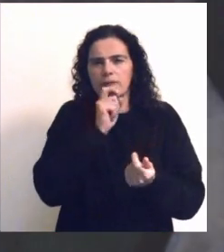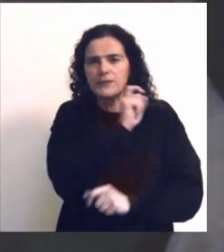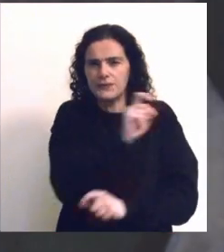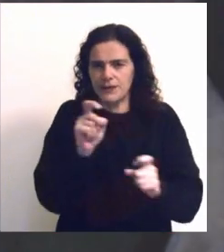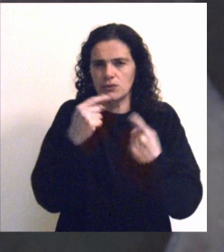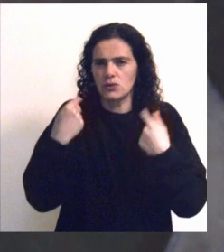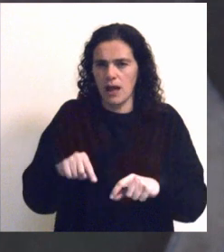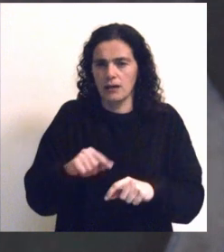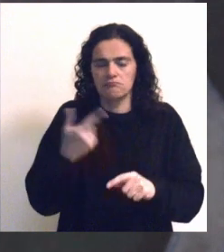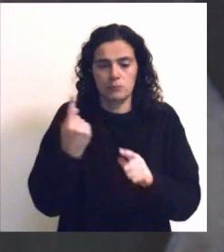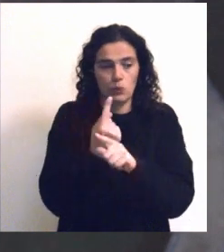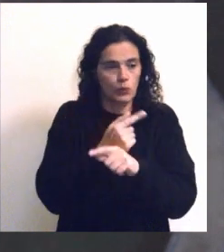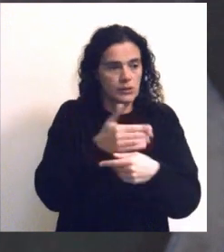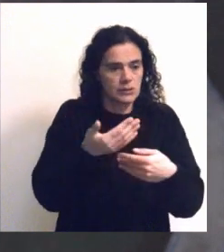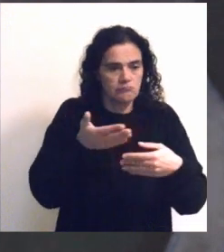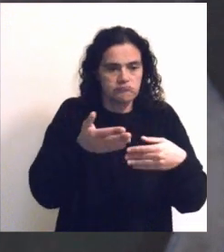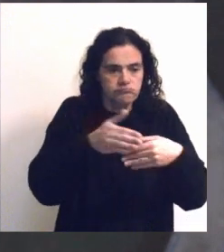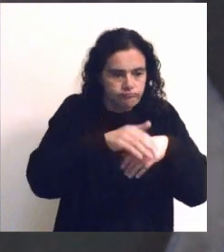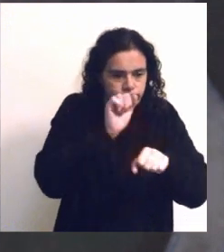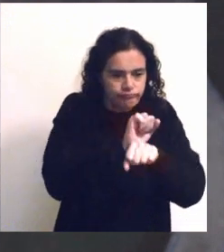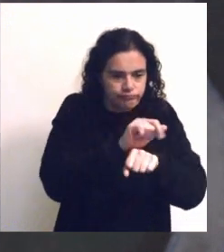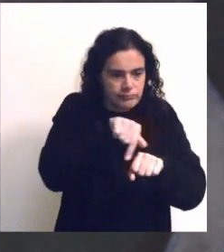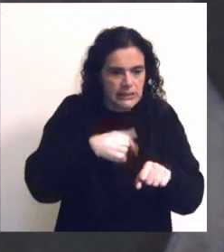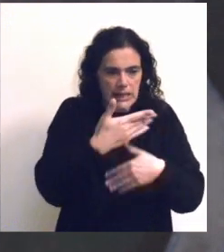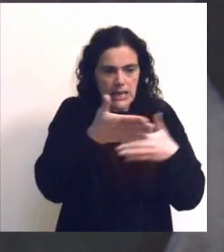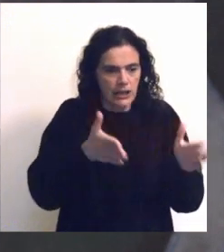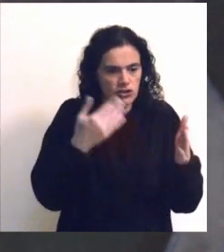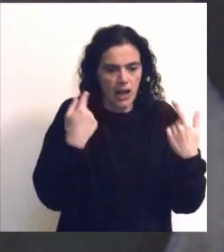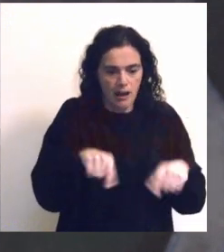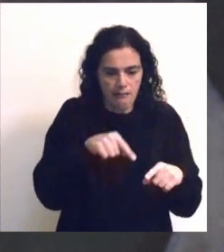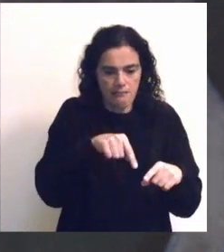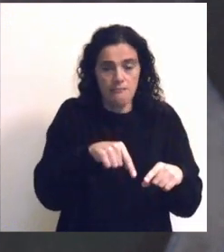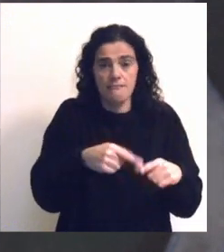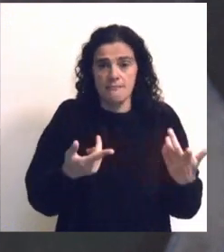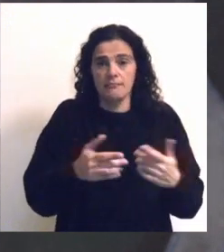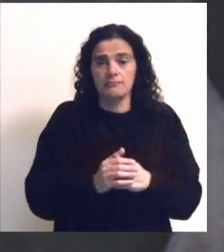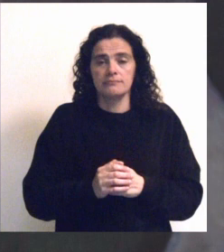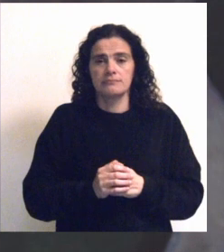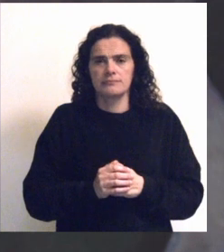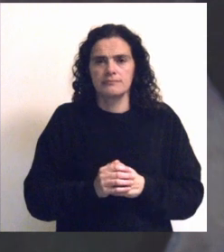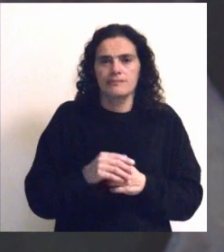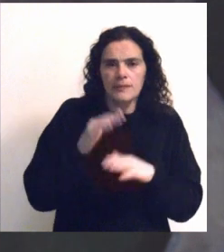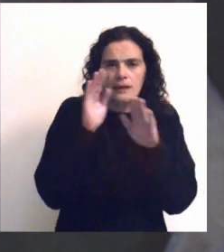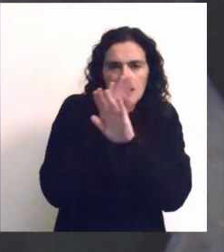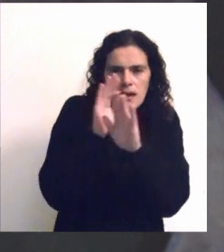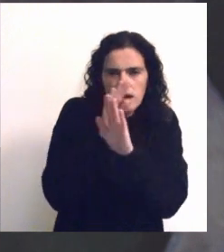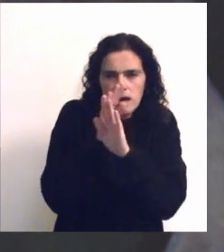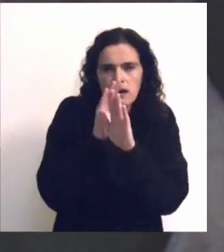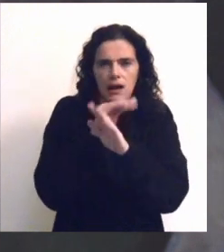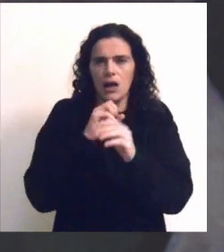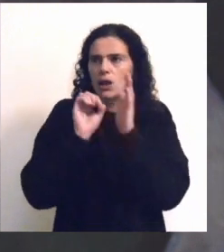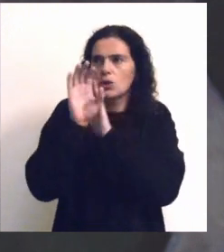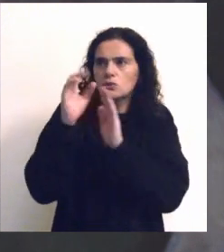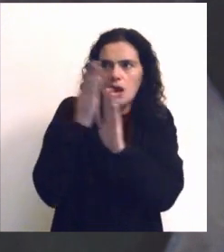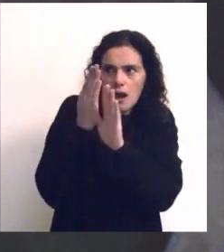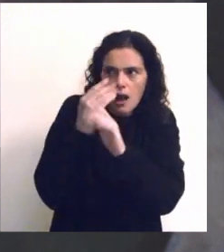sinal de alerta. Há algo que está fechado nesta caixa e que espreita,